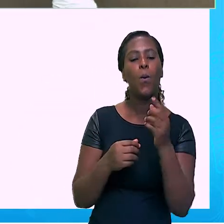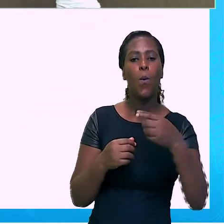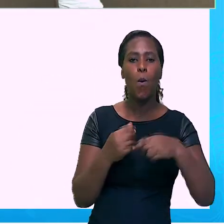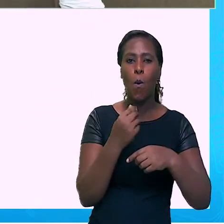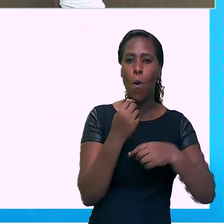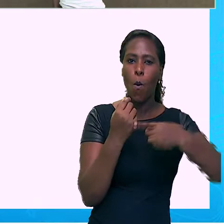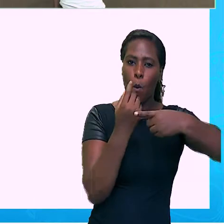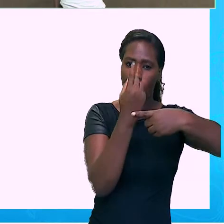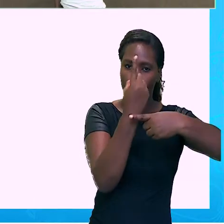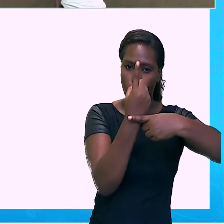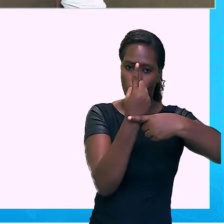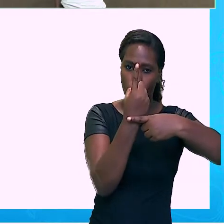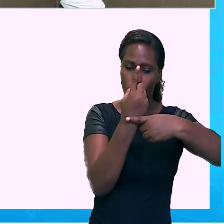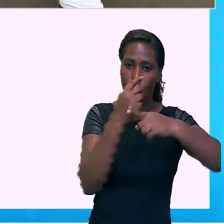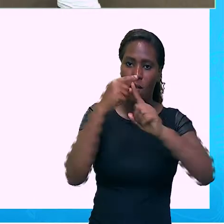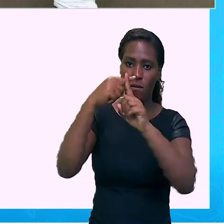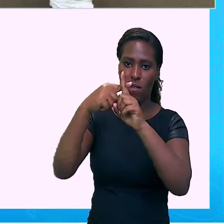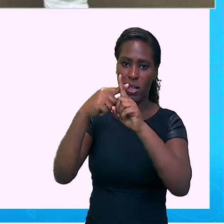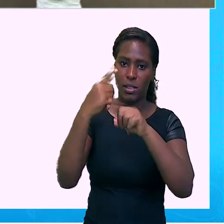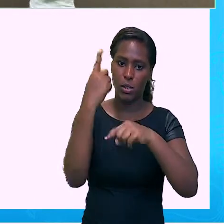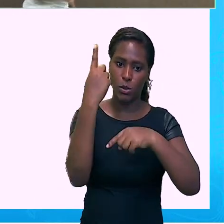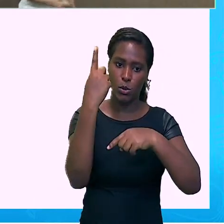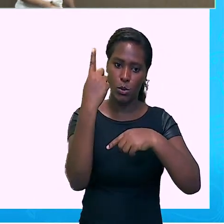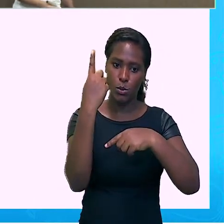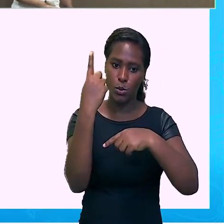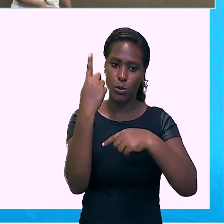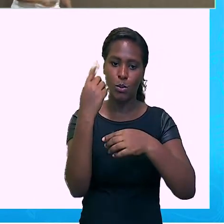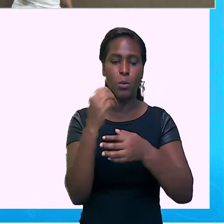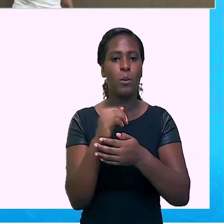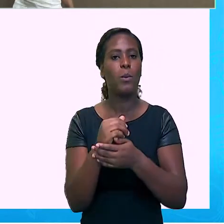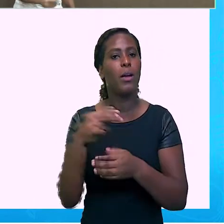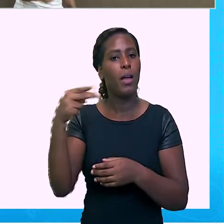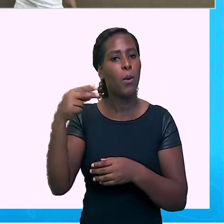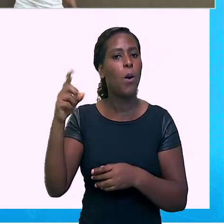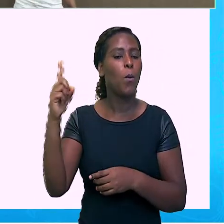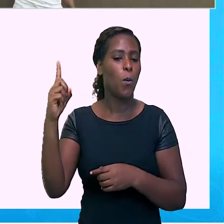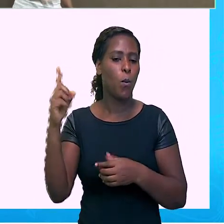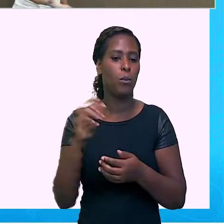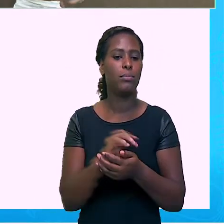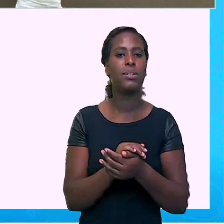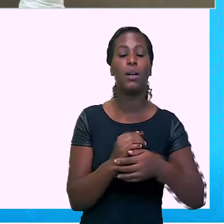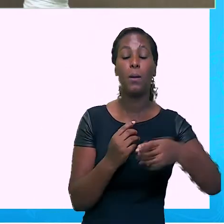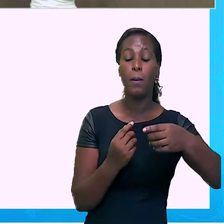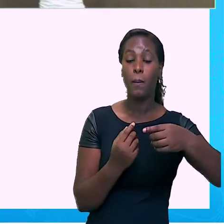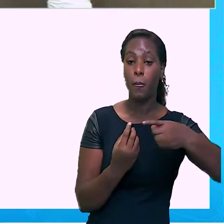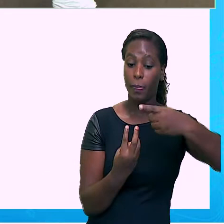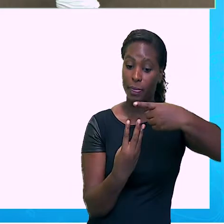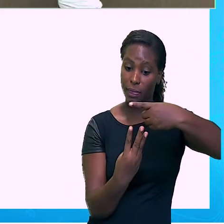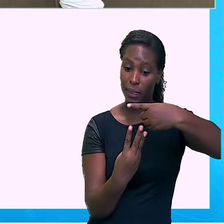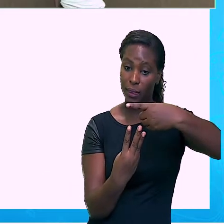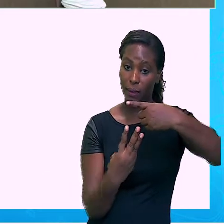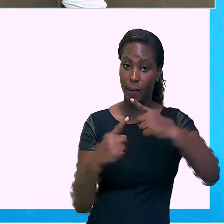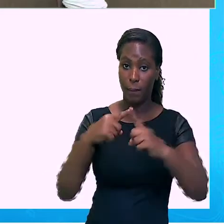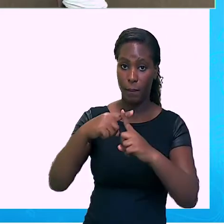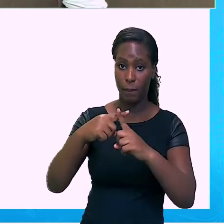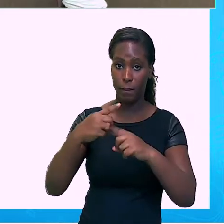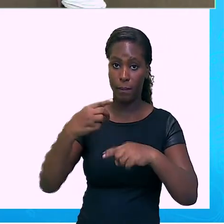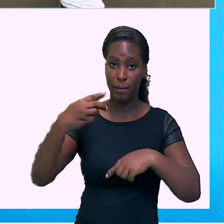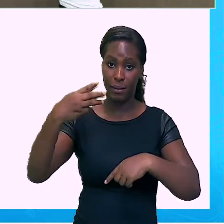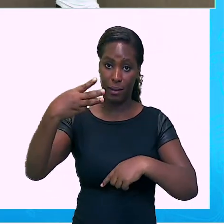Vai dar 1. 3 ao quadrado, 3 vezes 3. Eu tenho como resultado